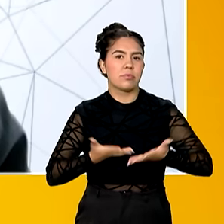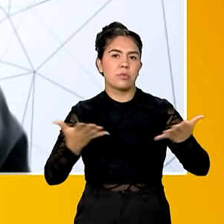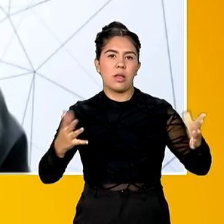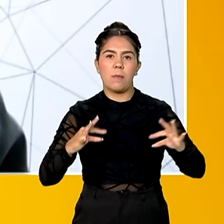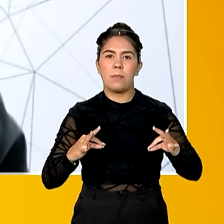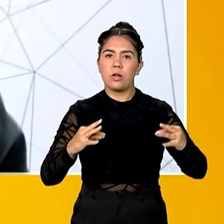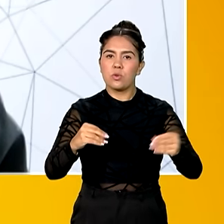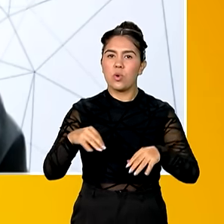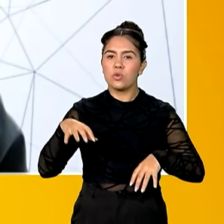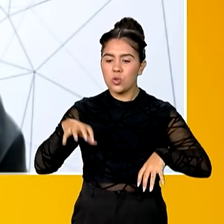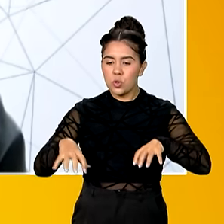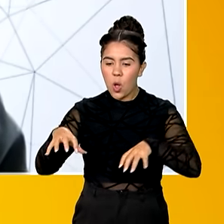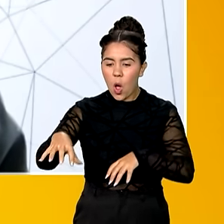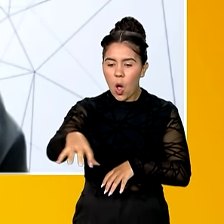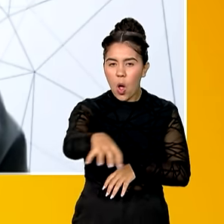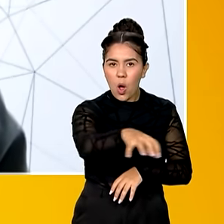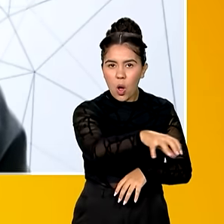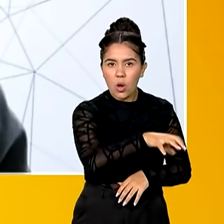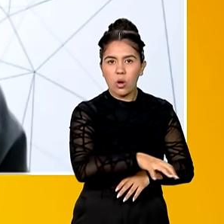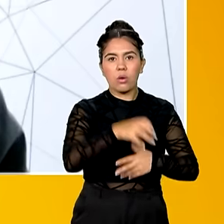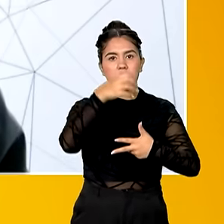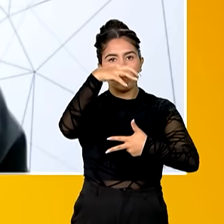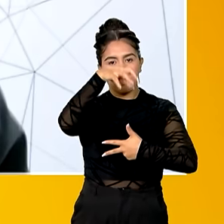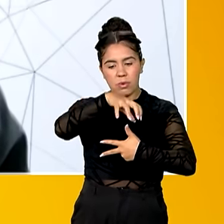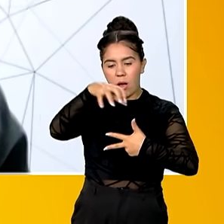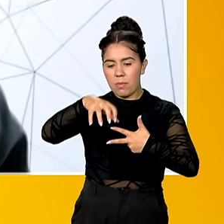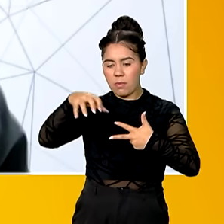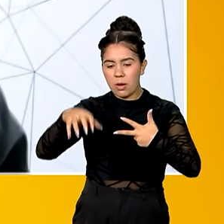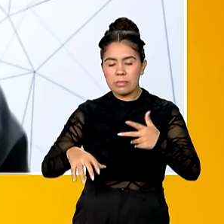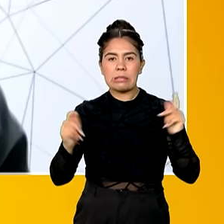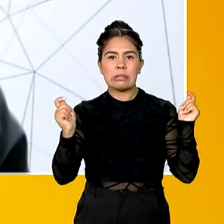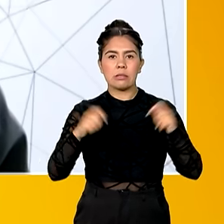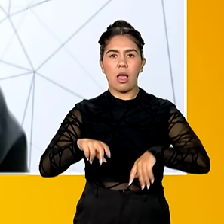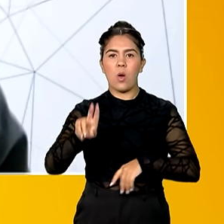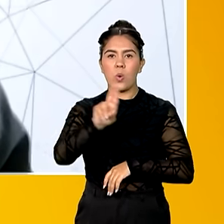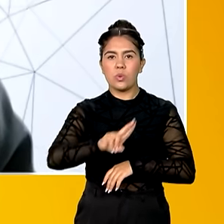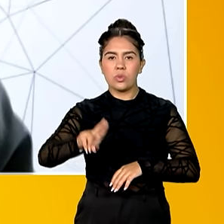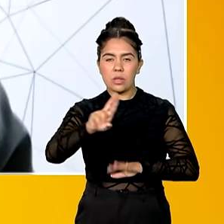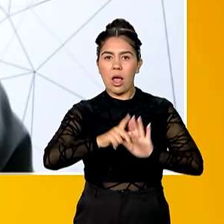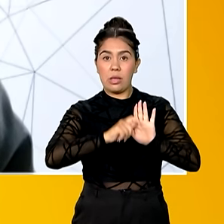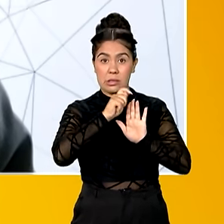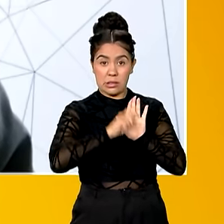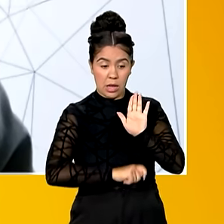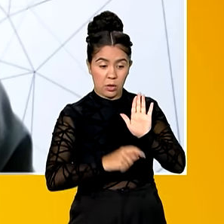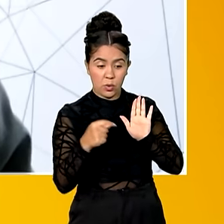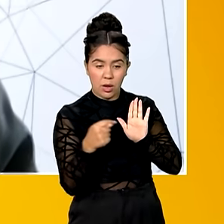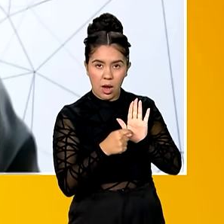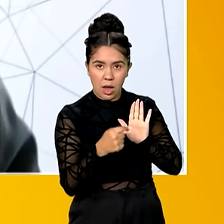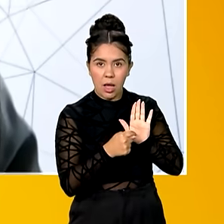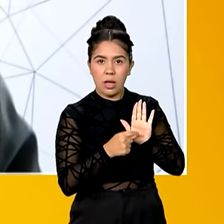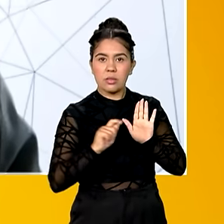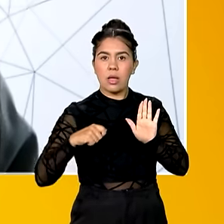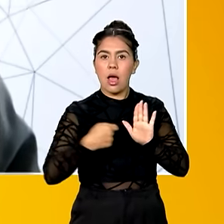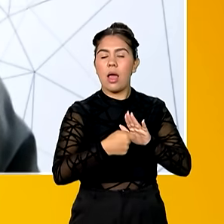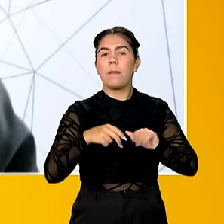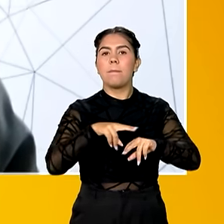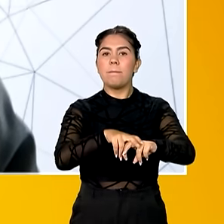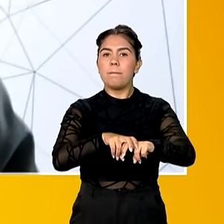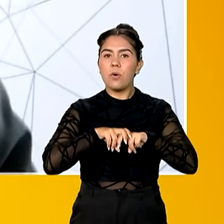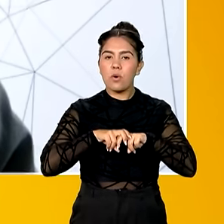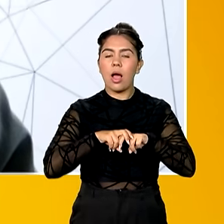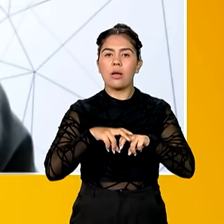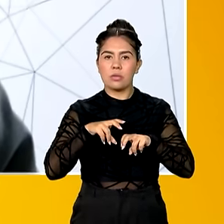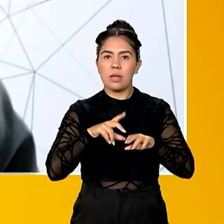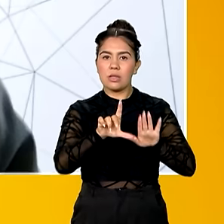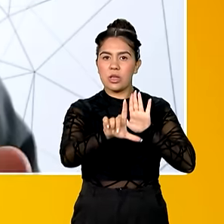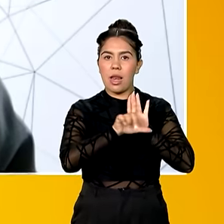esferas, de todos os poderes possam utilizar. Então, ela é uma assinatura que surge a partir de uma lei, a lei 14